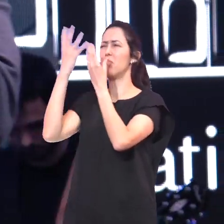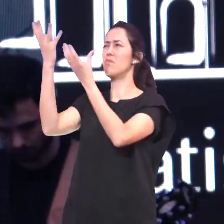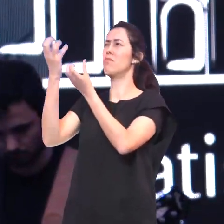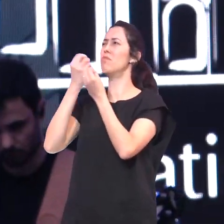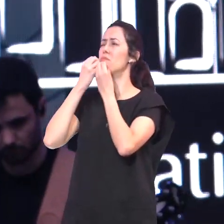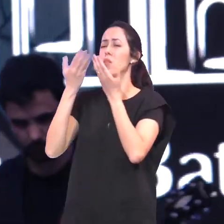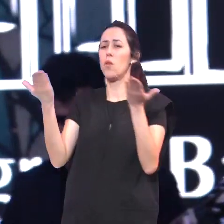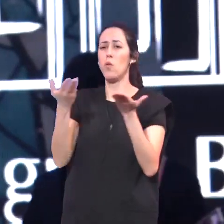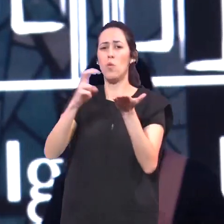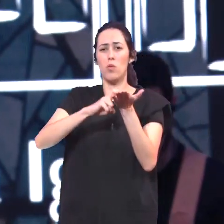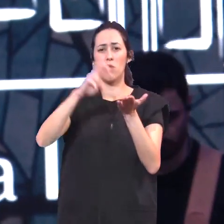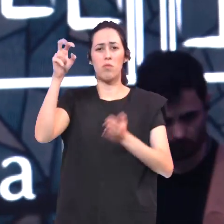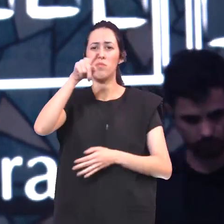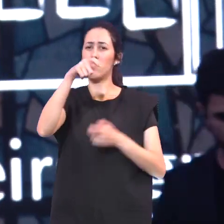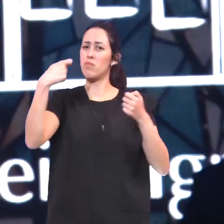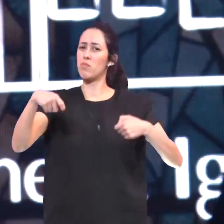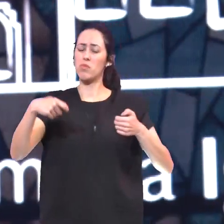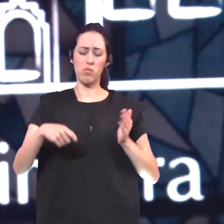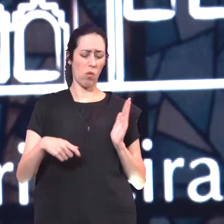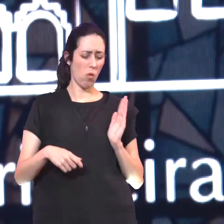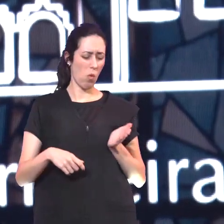alinhamento De corações